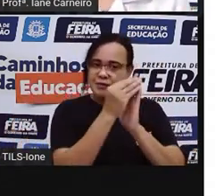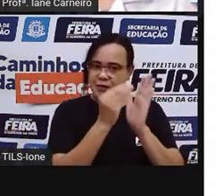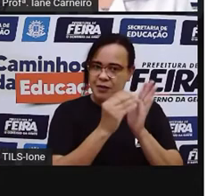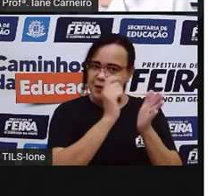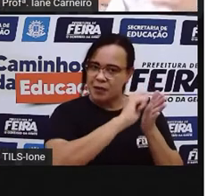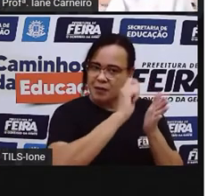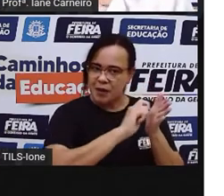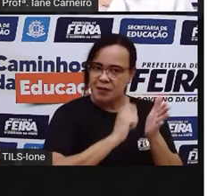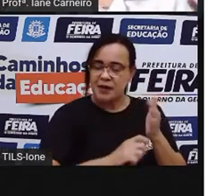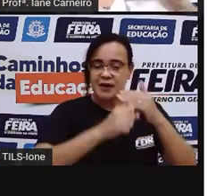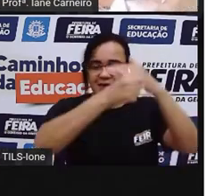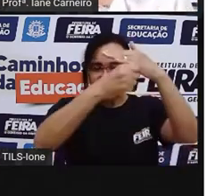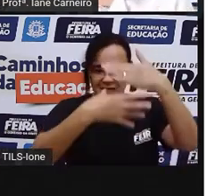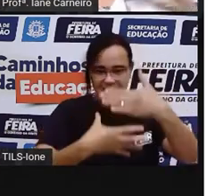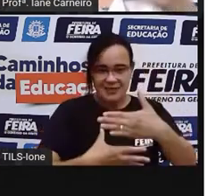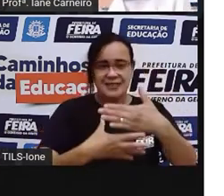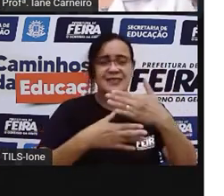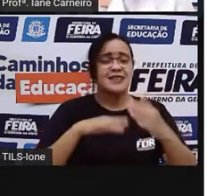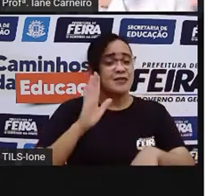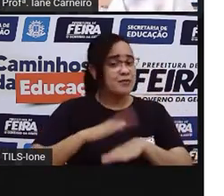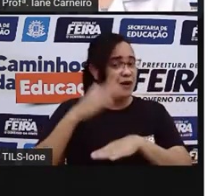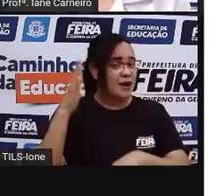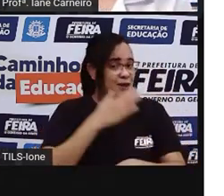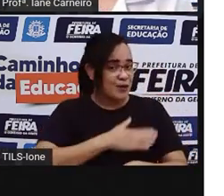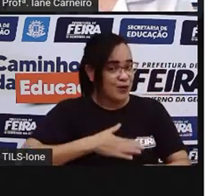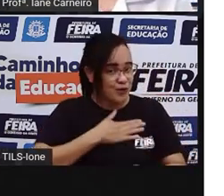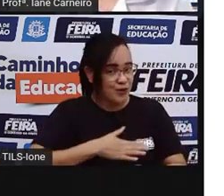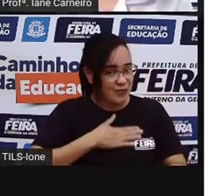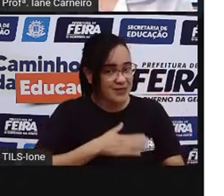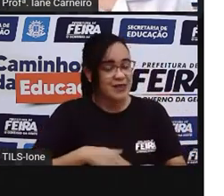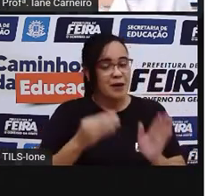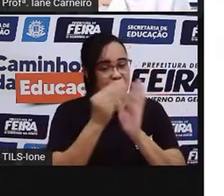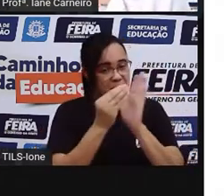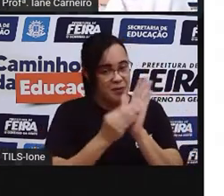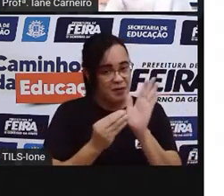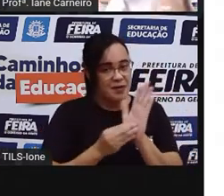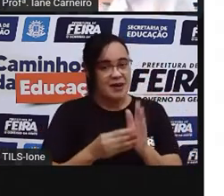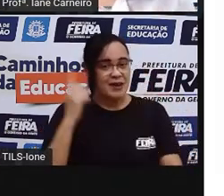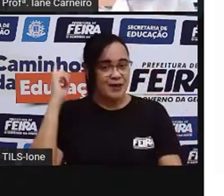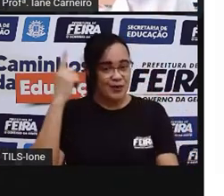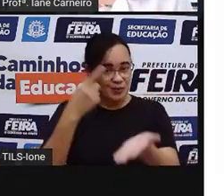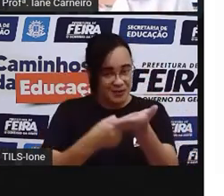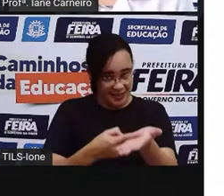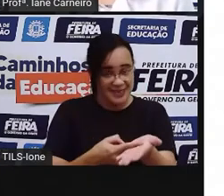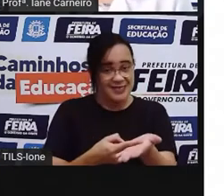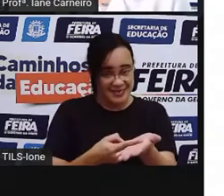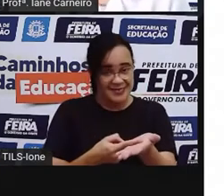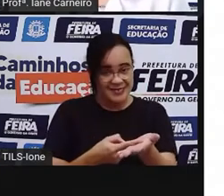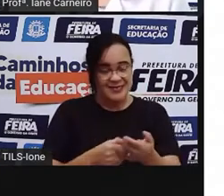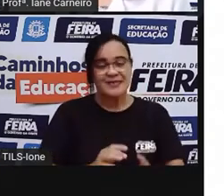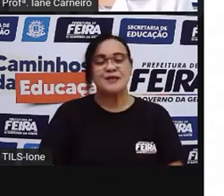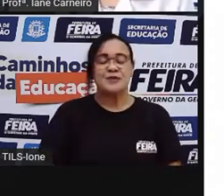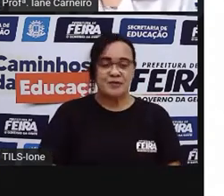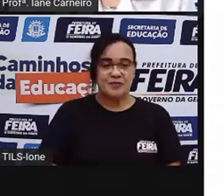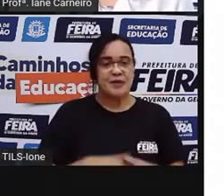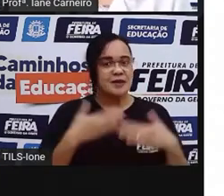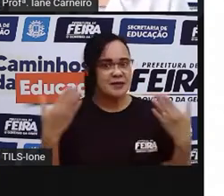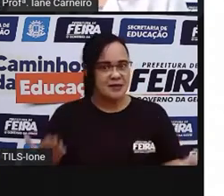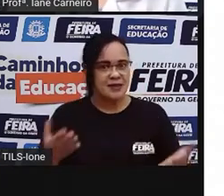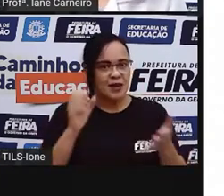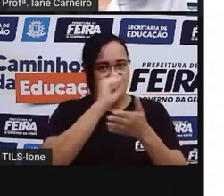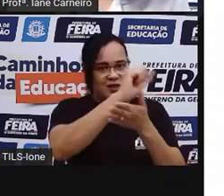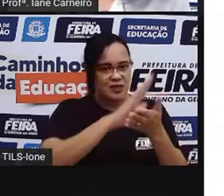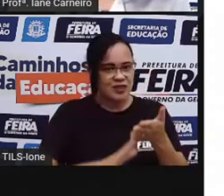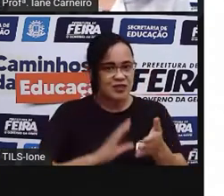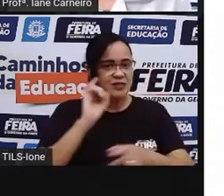mais gosta. Qual é o esporte que você mais gosta. Combinado? A gente vai fazer, vai propor pra vocês hoje uma